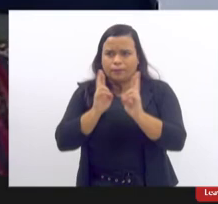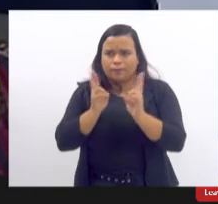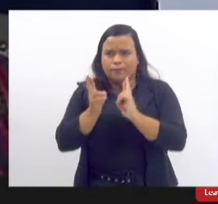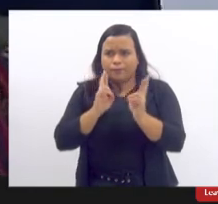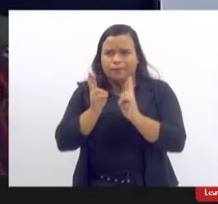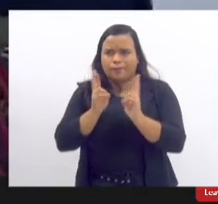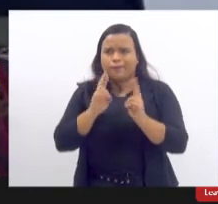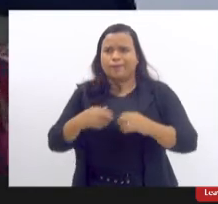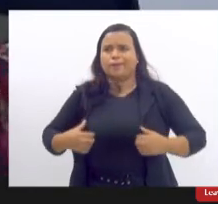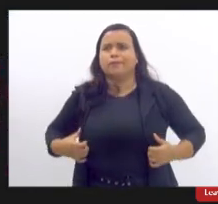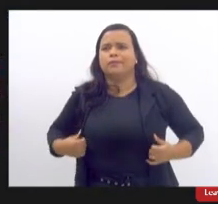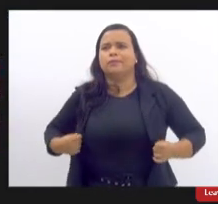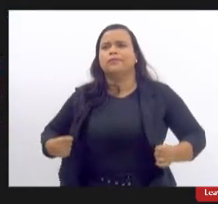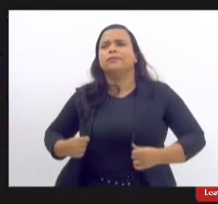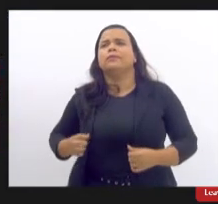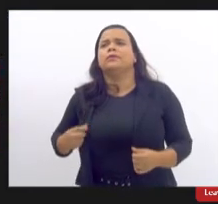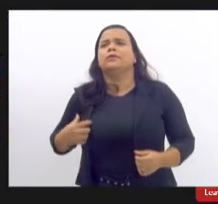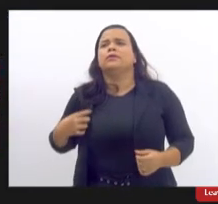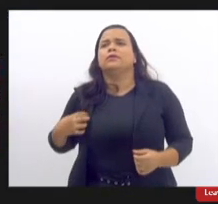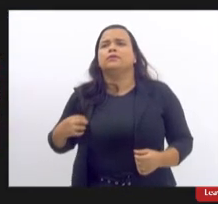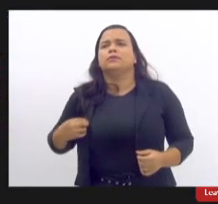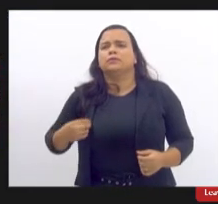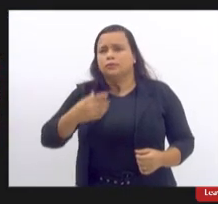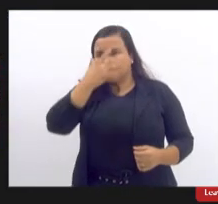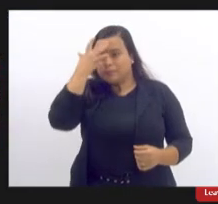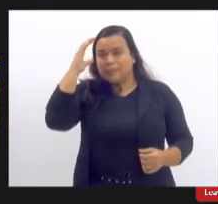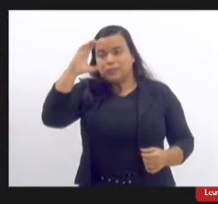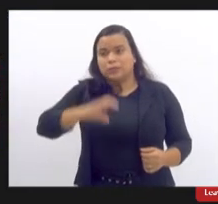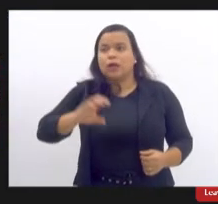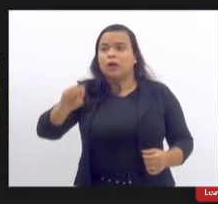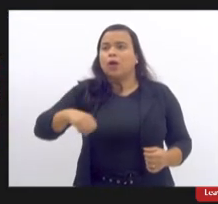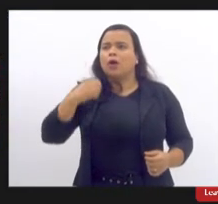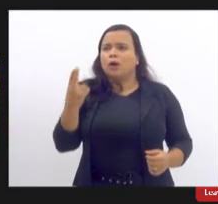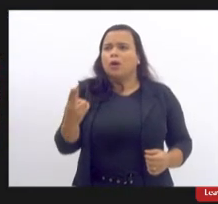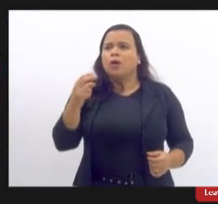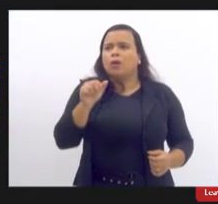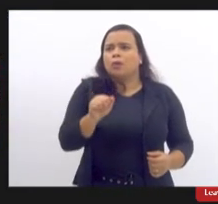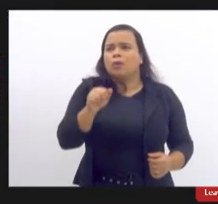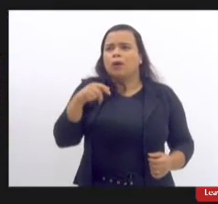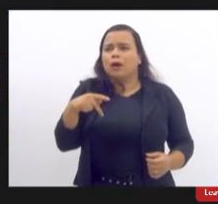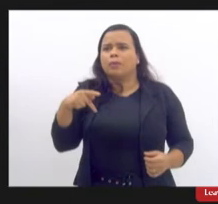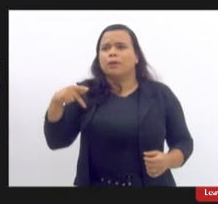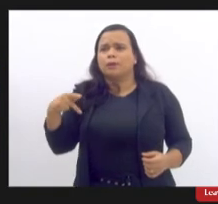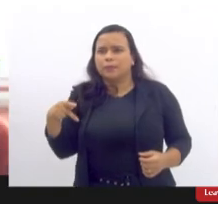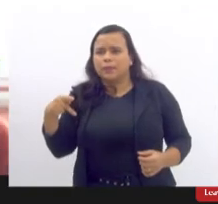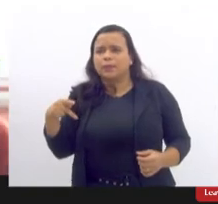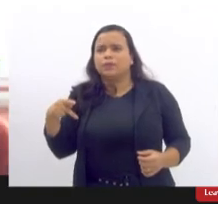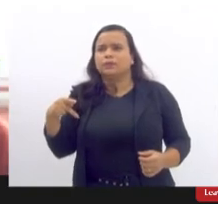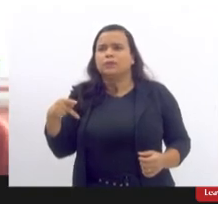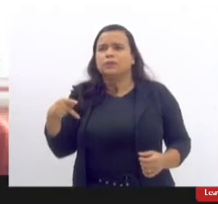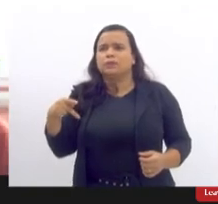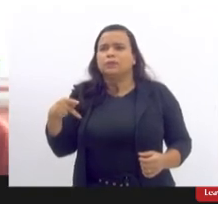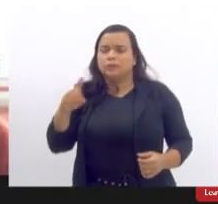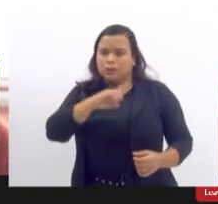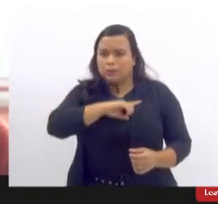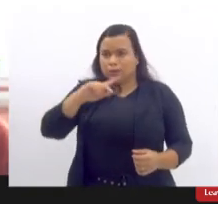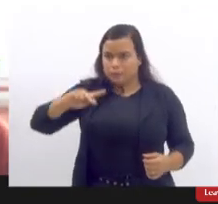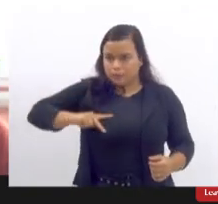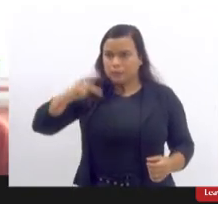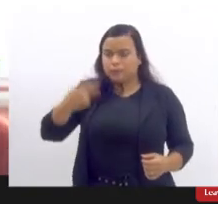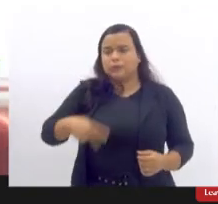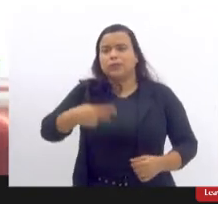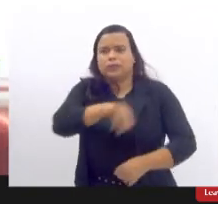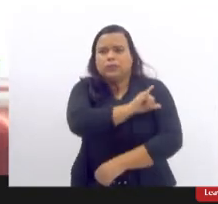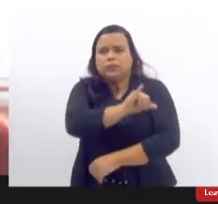divulgar isso em Madão ou o aplicativo ou o aplicativo da Defensoria Pública do Rio de